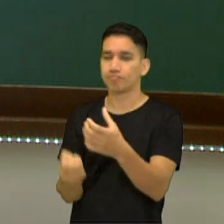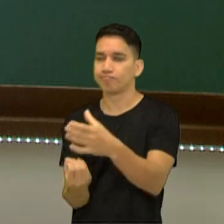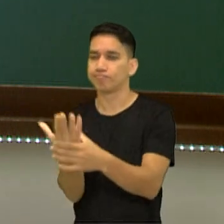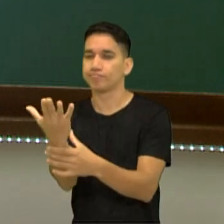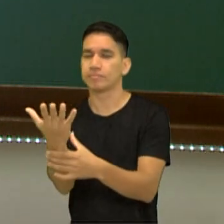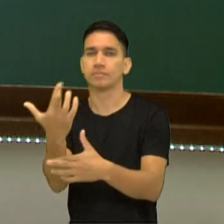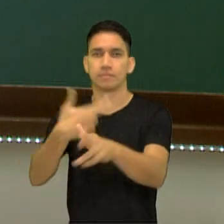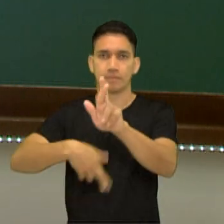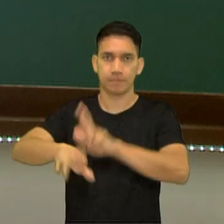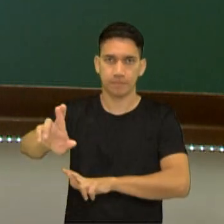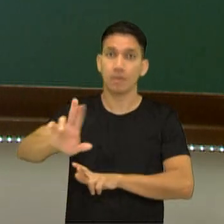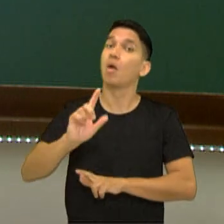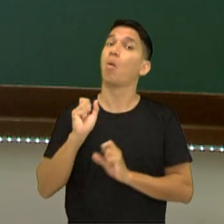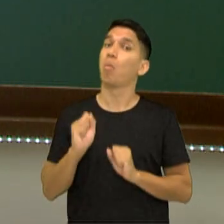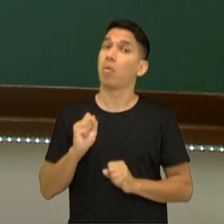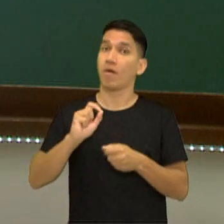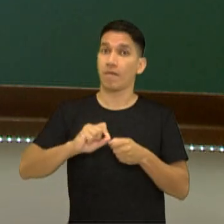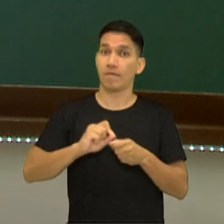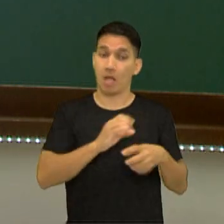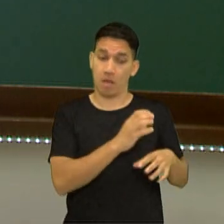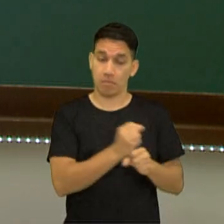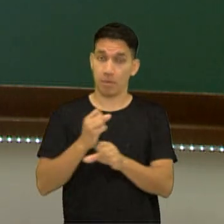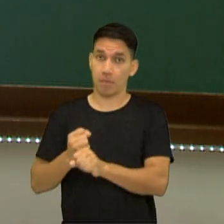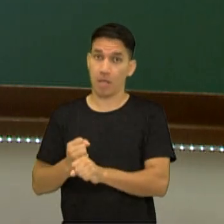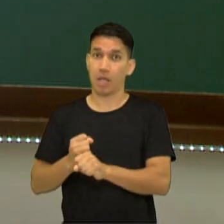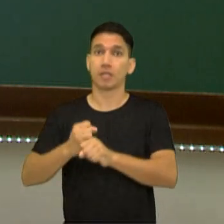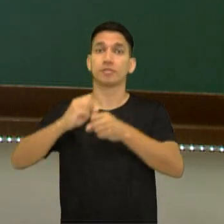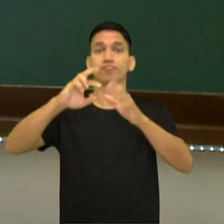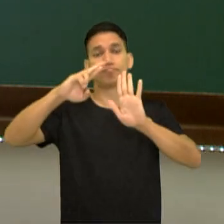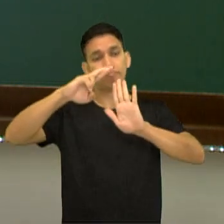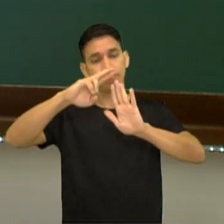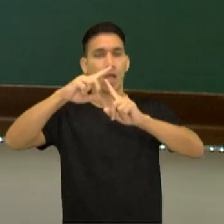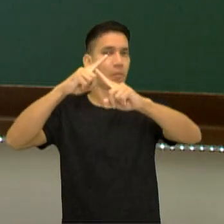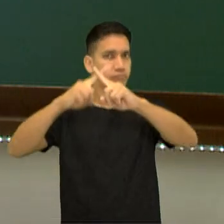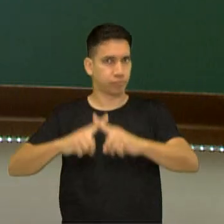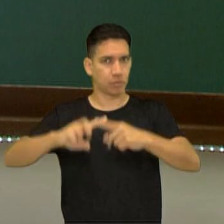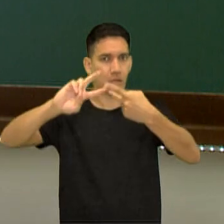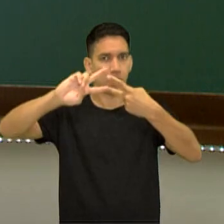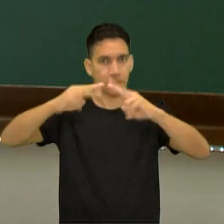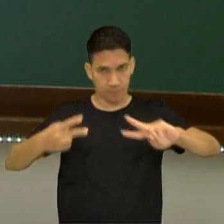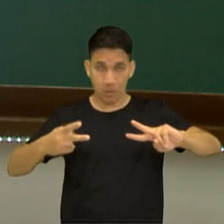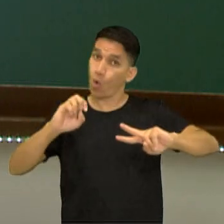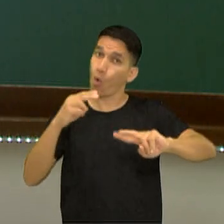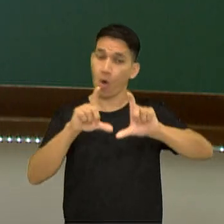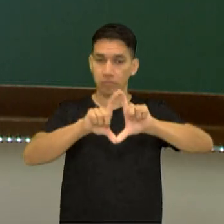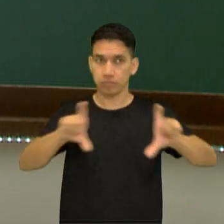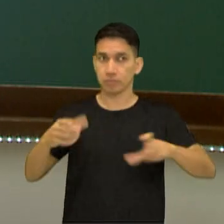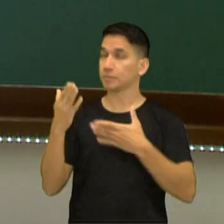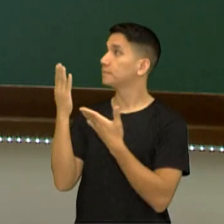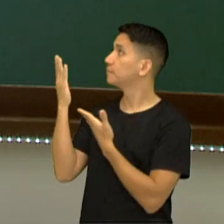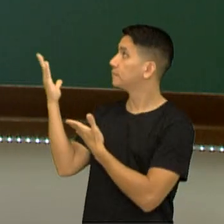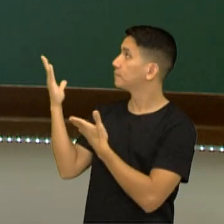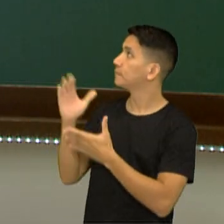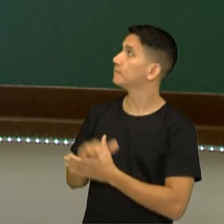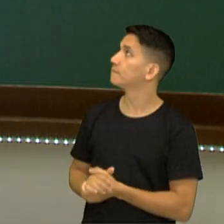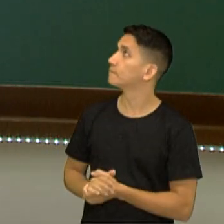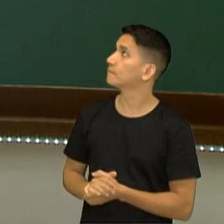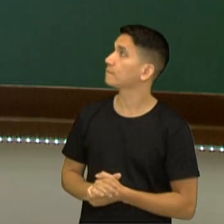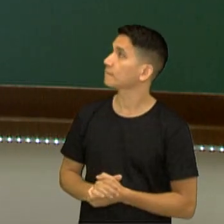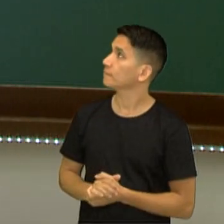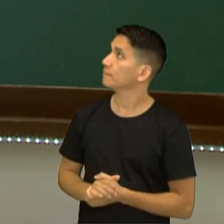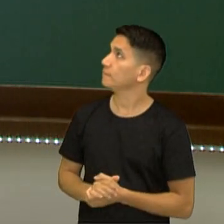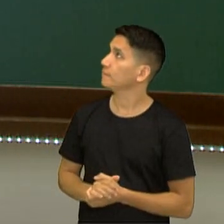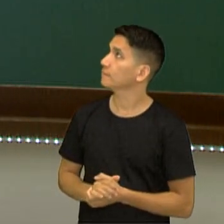minha reação. Posso fazer esse cálculo através de regra de 3 ou através da expressão. Rendimento é igual à quantidade obtida